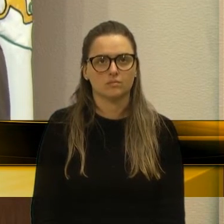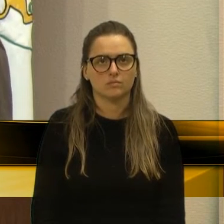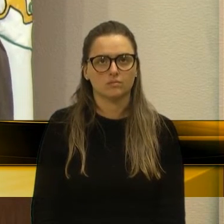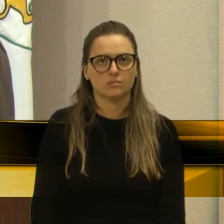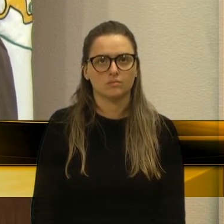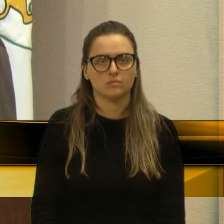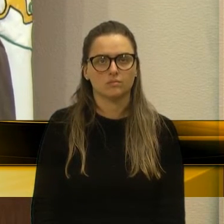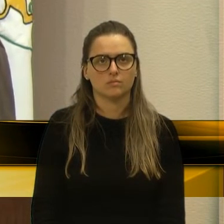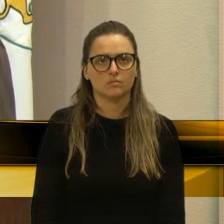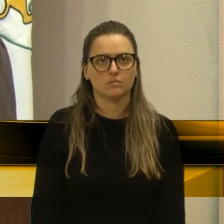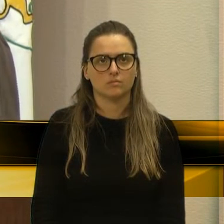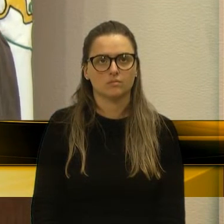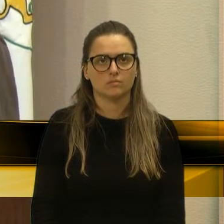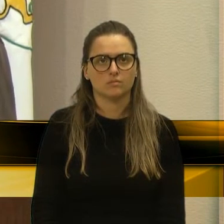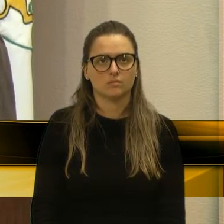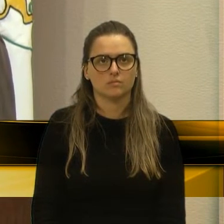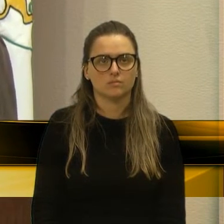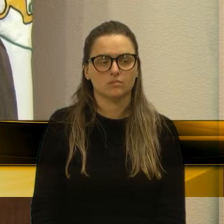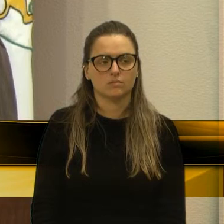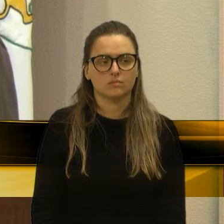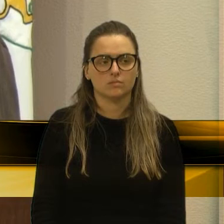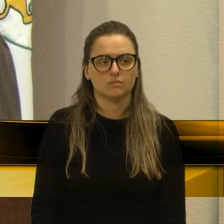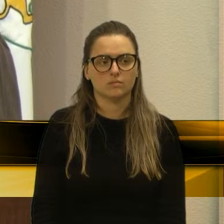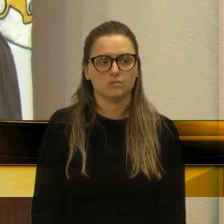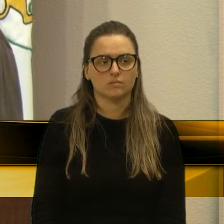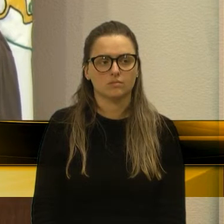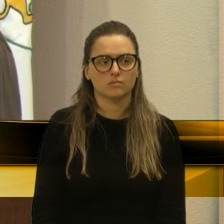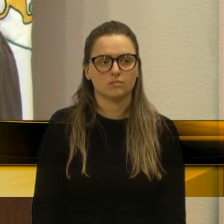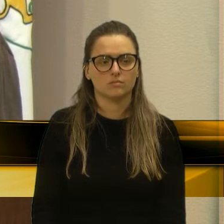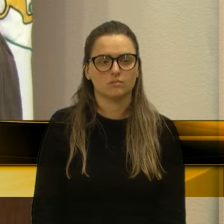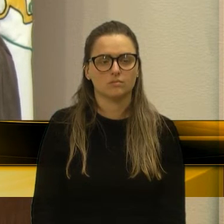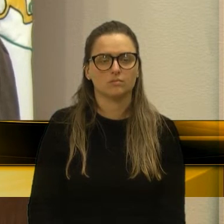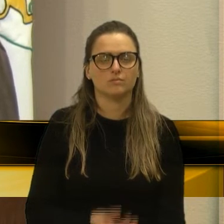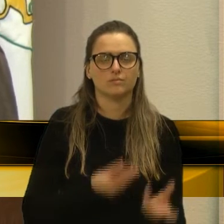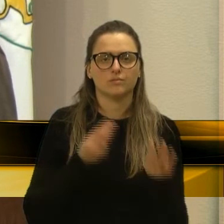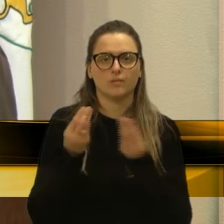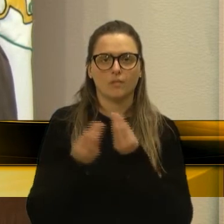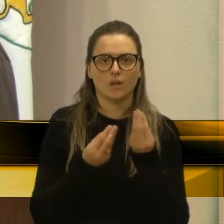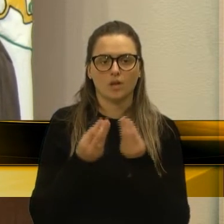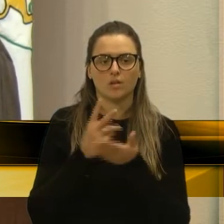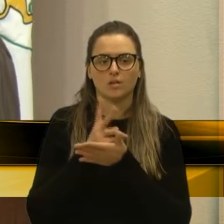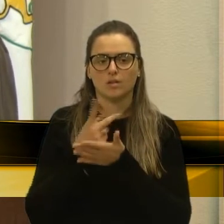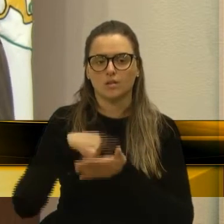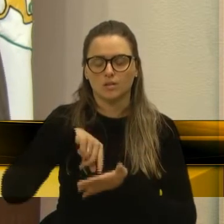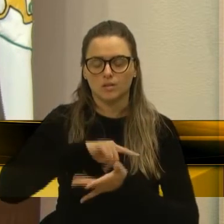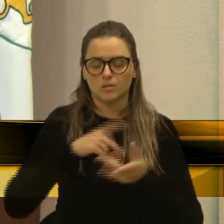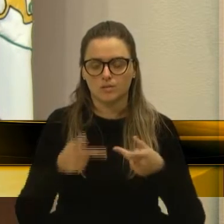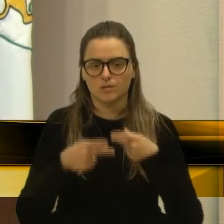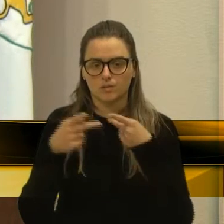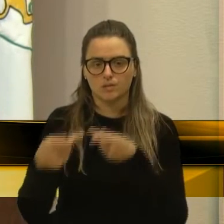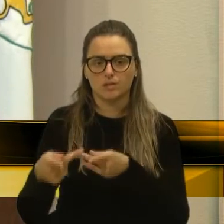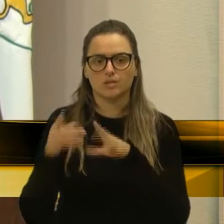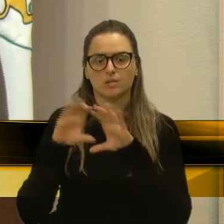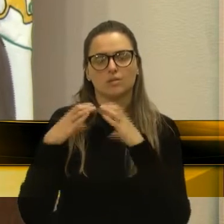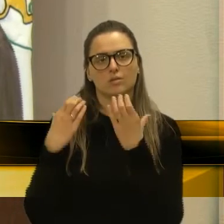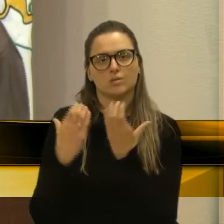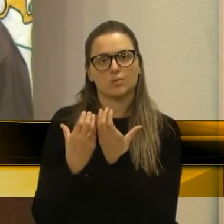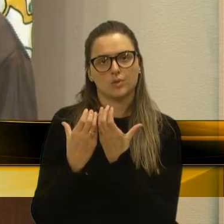Como sempre, como a população nos cobra, a gente vai até a comunidade e assim